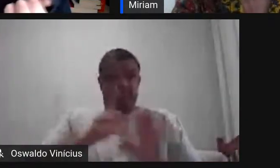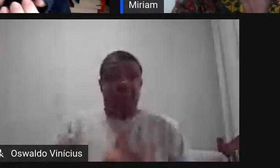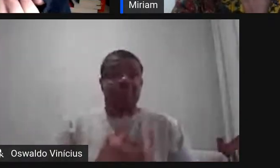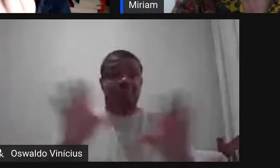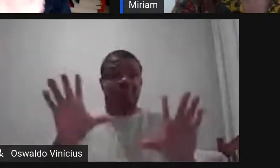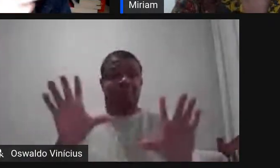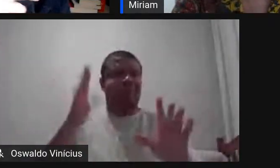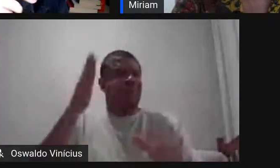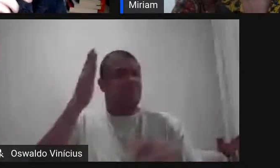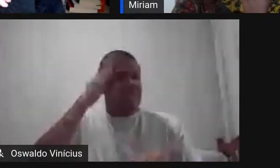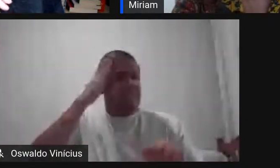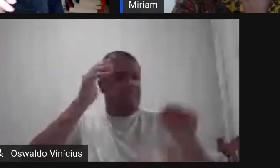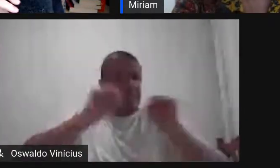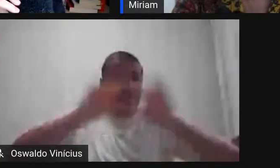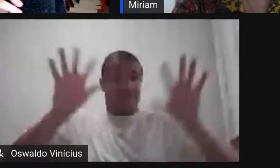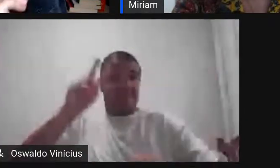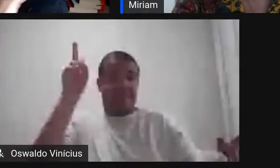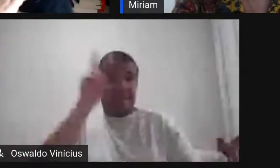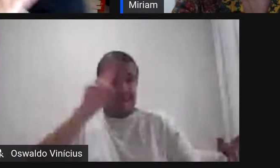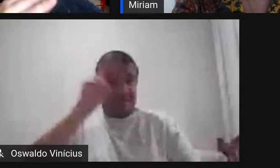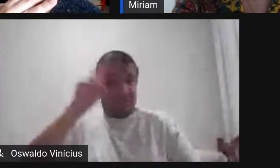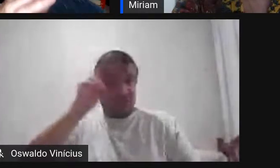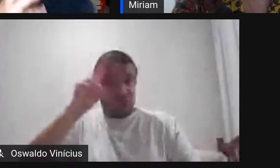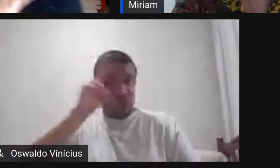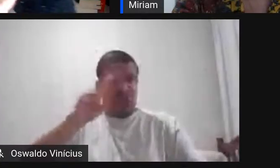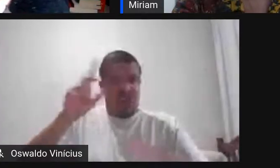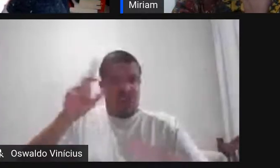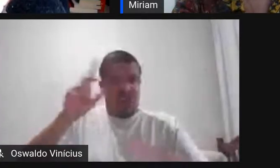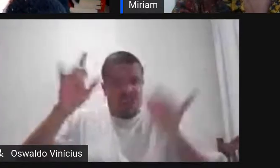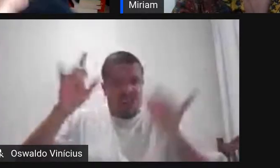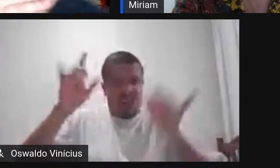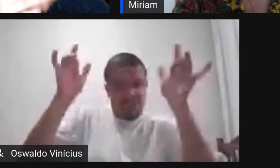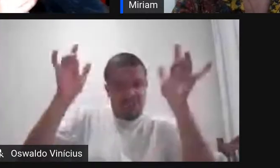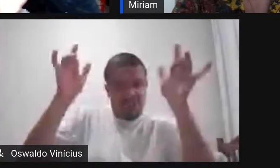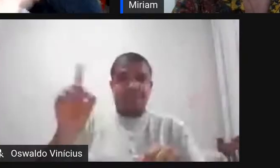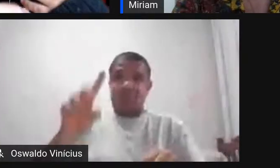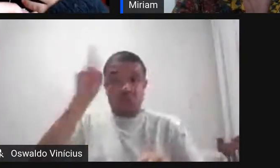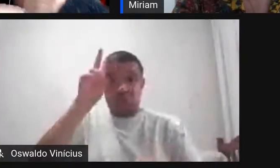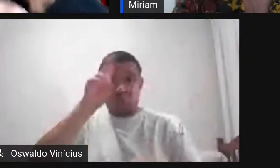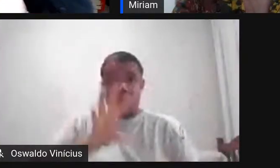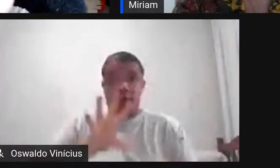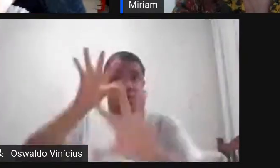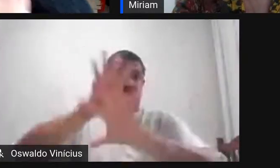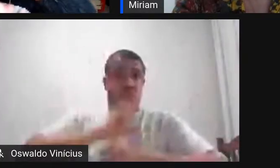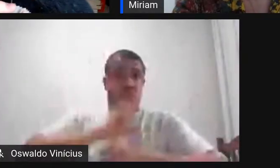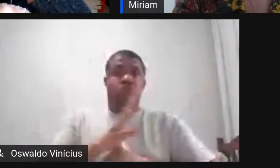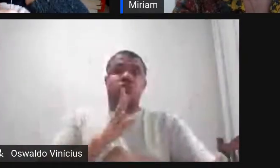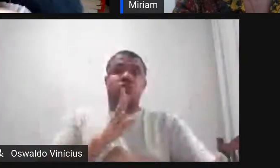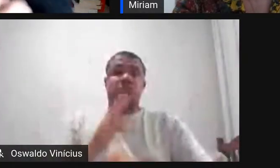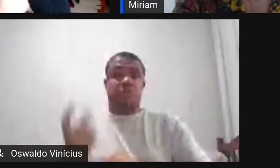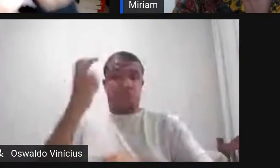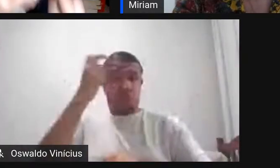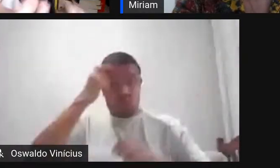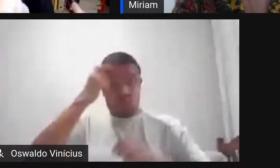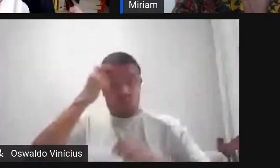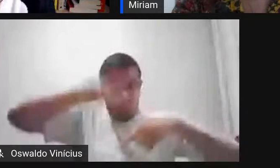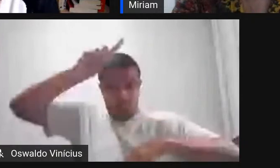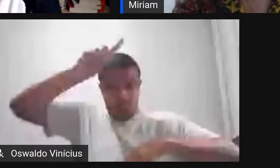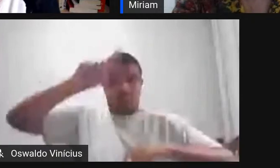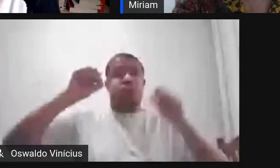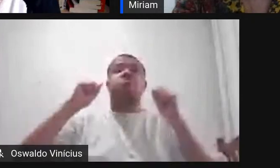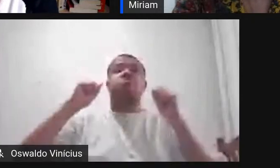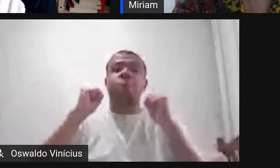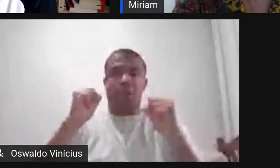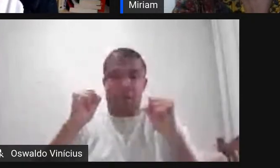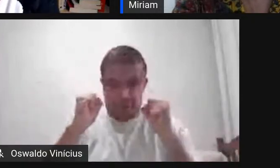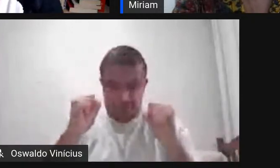felizmente as histórias não são descartáveis então assim Shakespeare fez uma contribuição enorme para o desenvolvimento e para que as pessoas